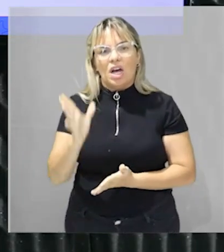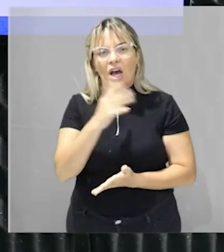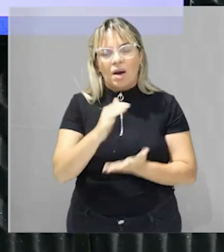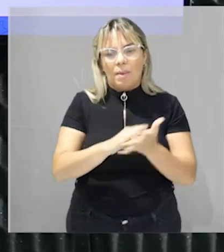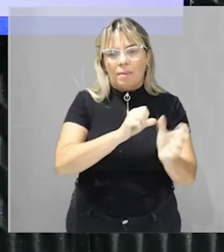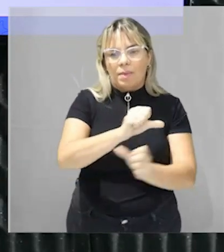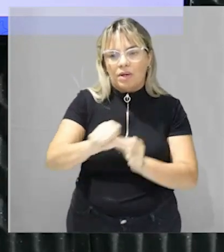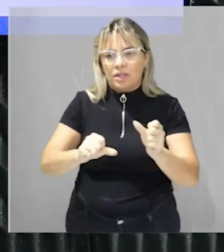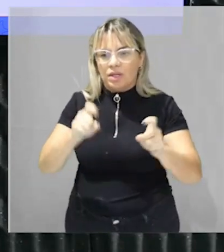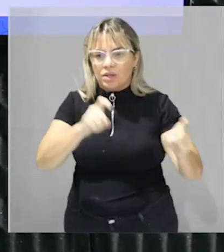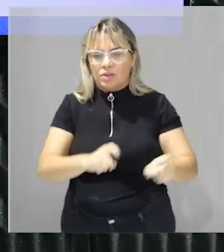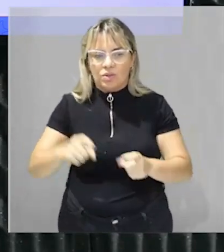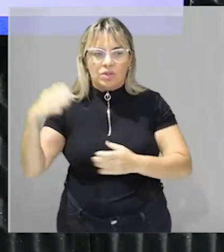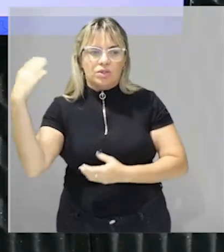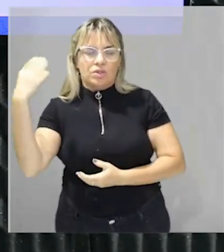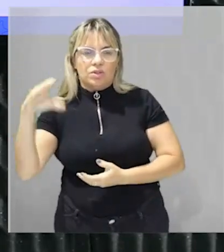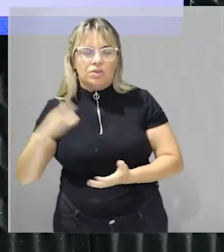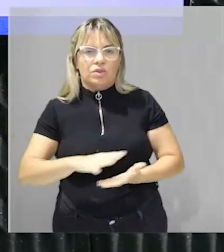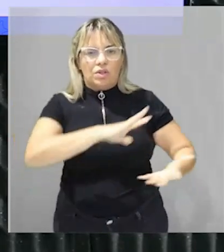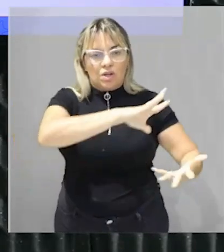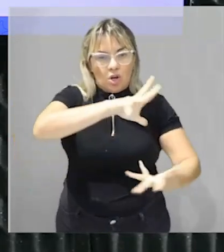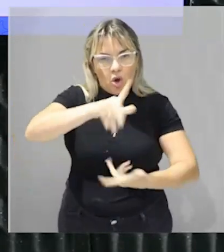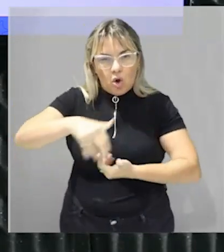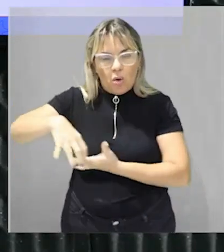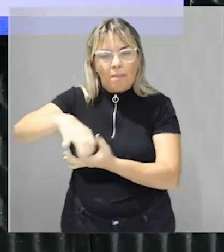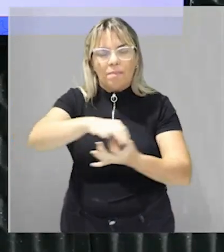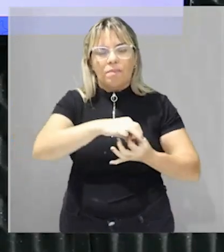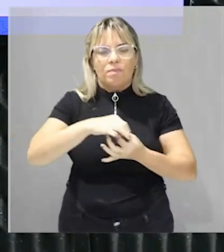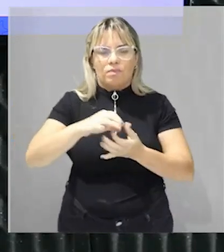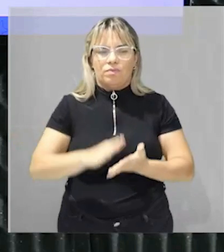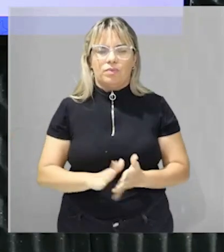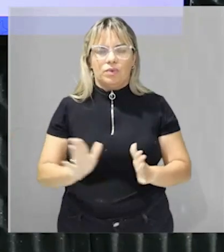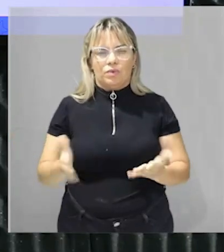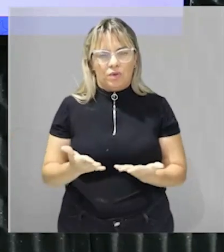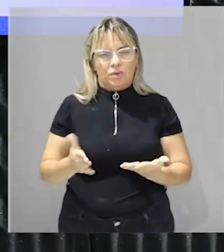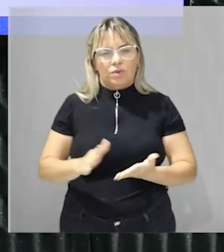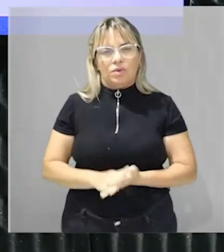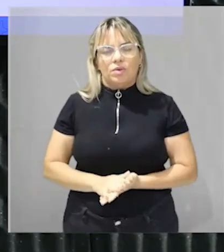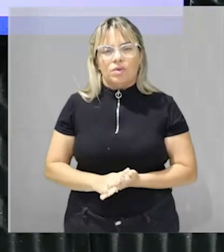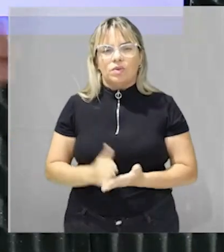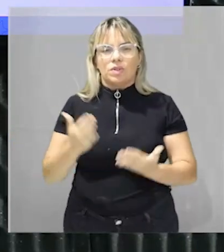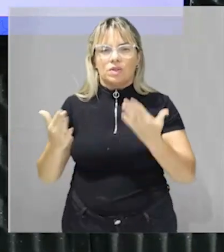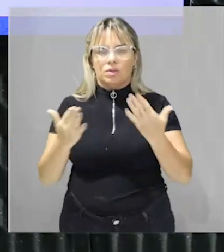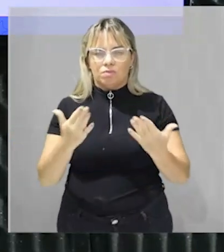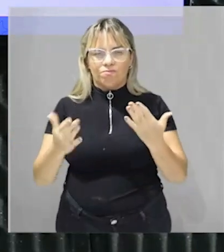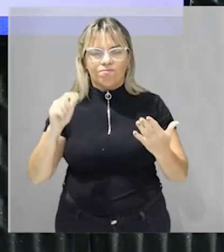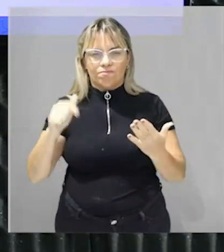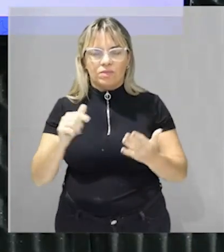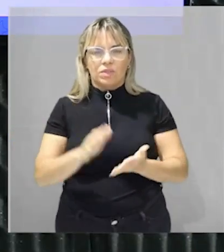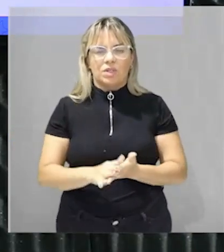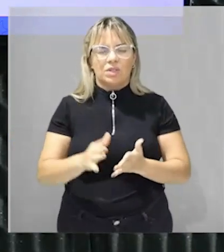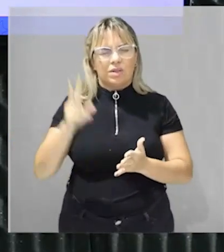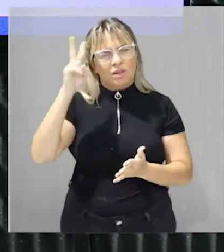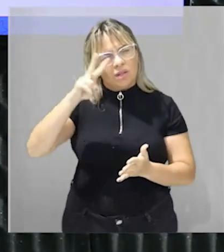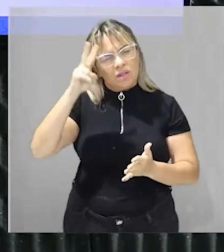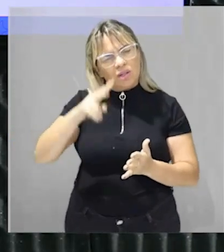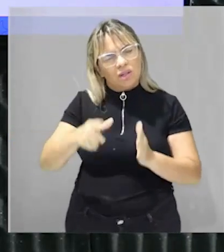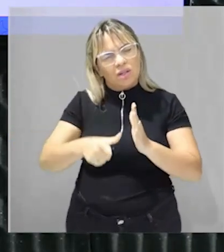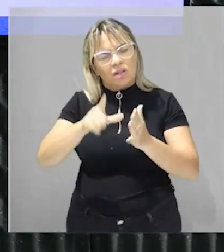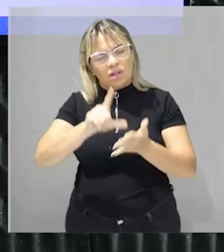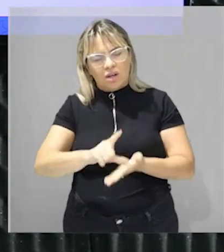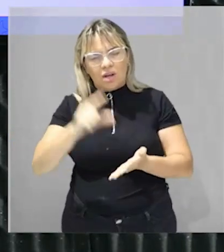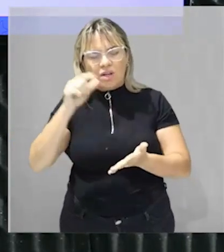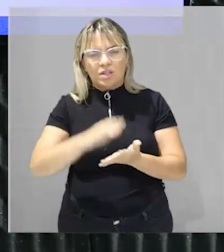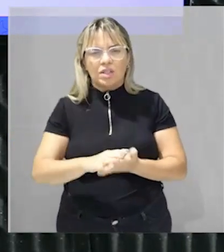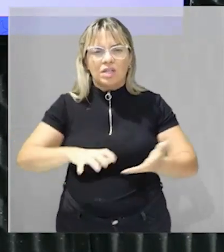científica globalizada opa galera vamos fazer um paralelo rápido tá? lembra da aula passada que a gente falou da revolução verde